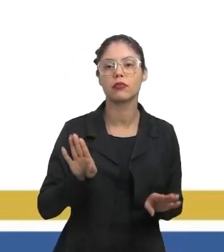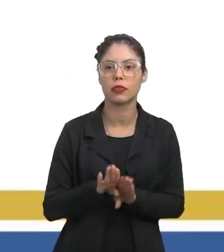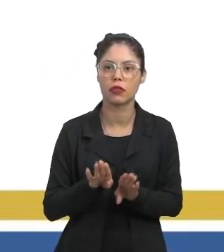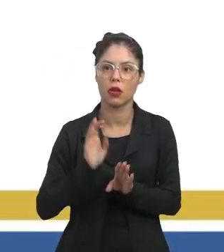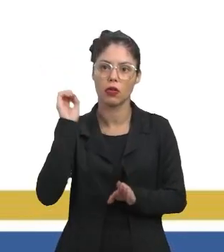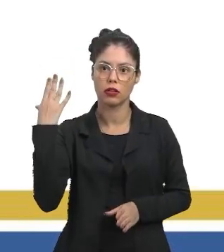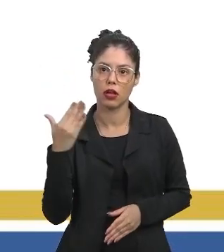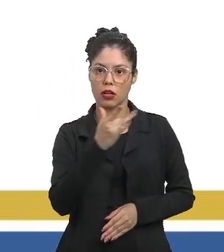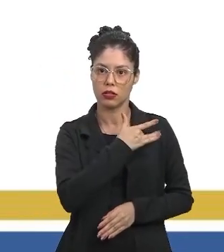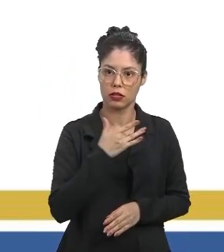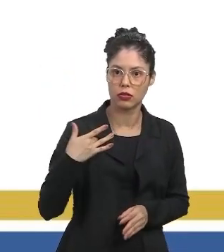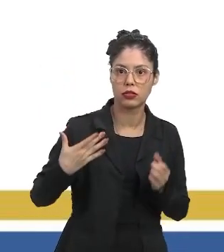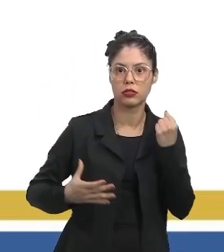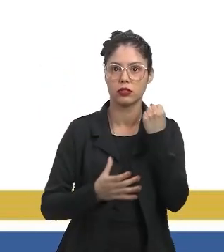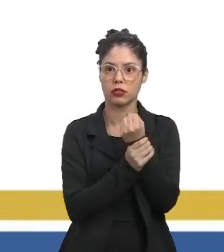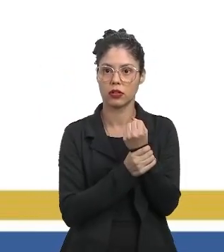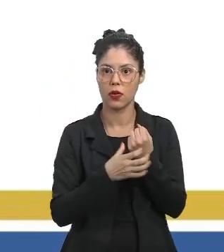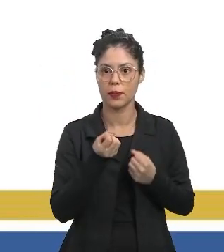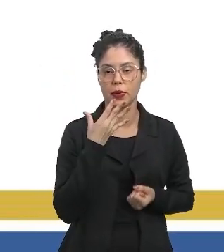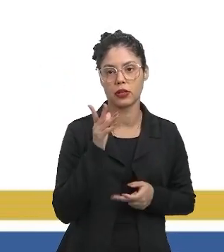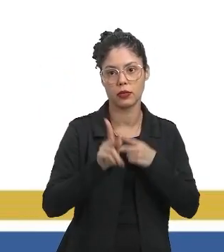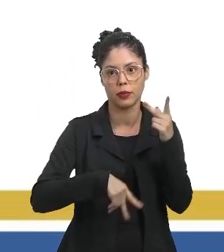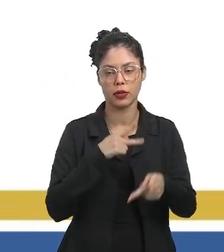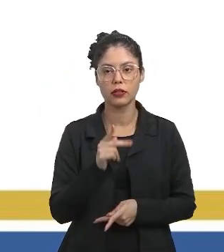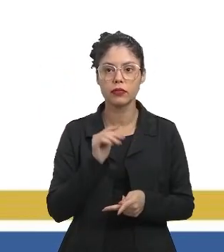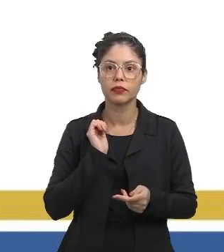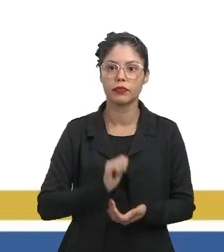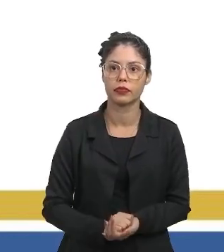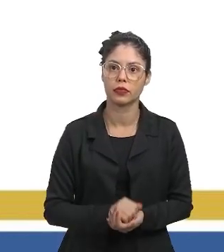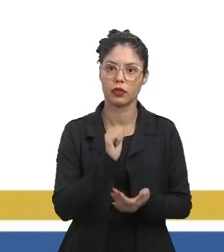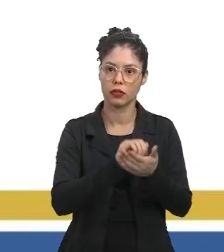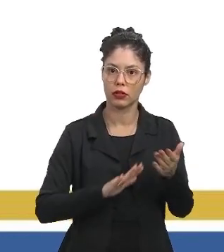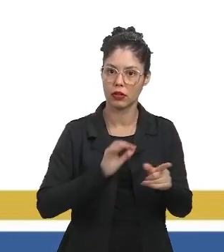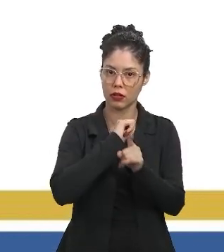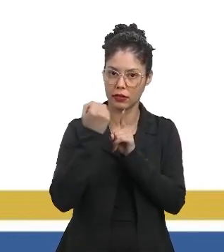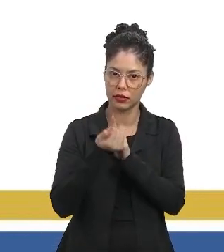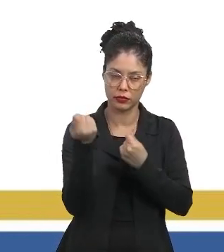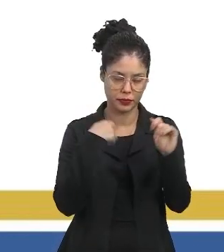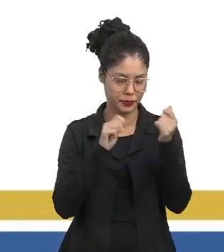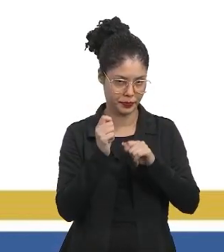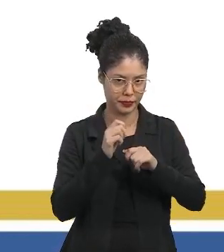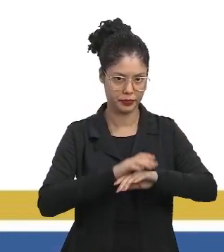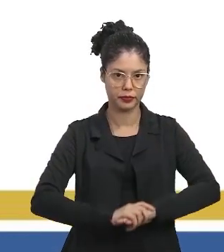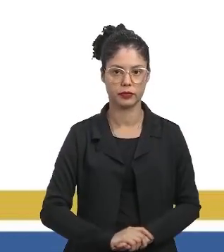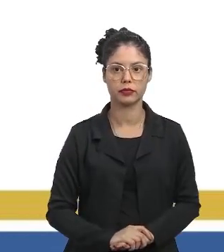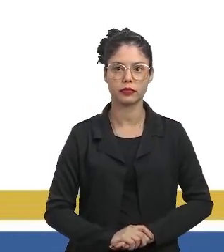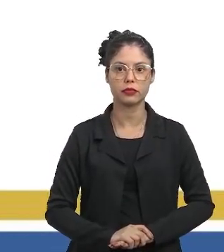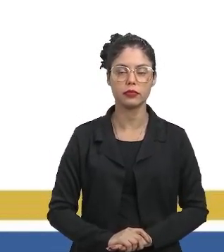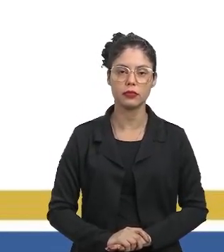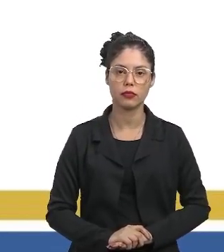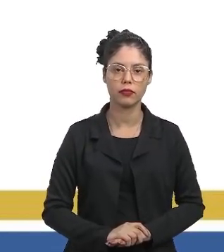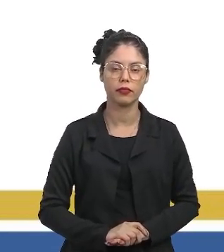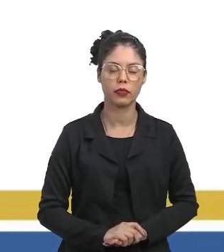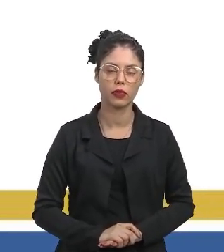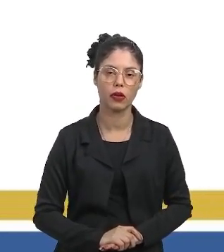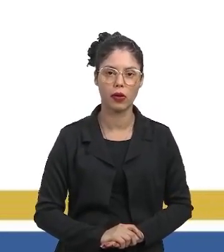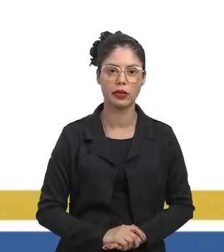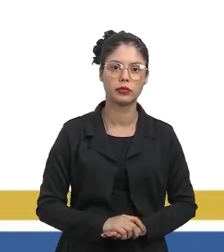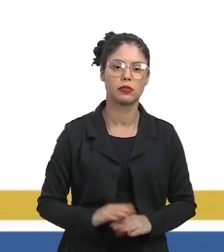afetam a saúde, segurança e o bem-estar da população. As atividades sociais e econômicas. Ok? Então,